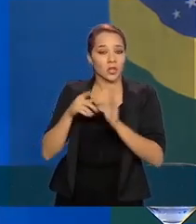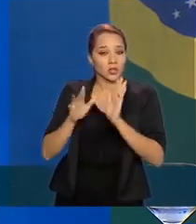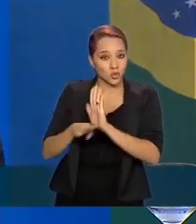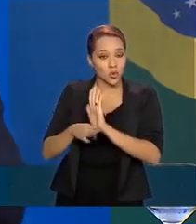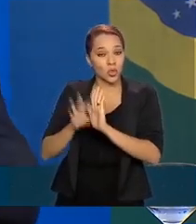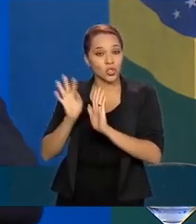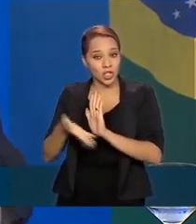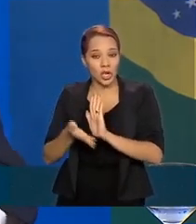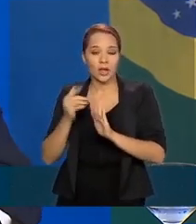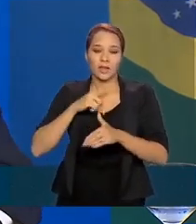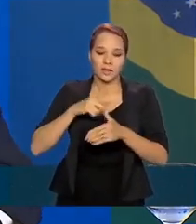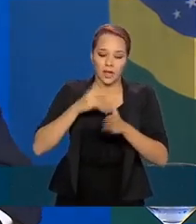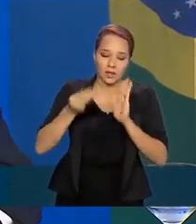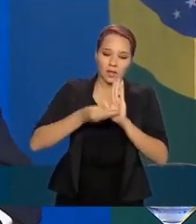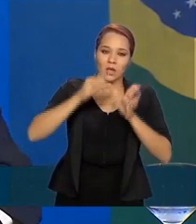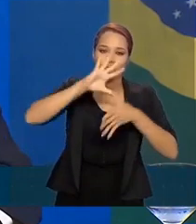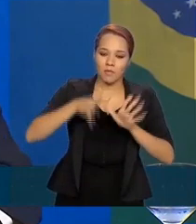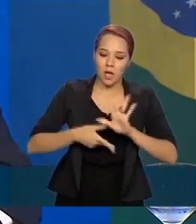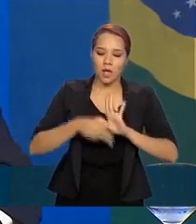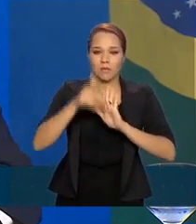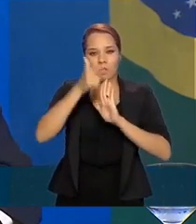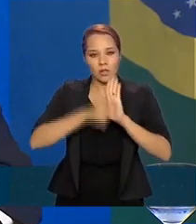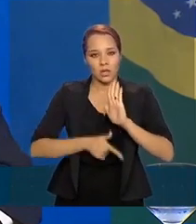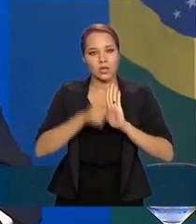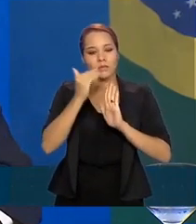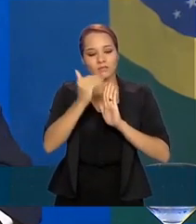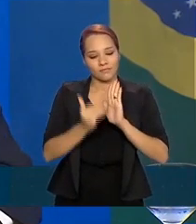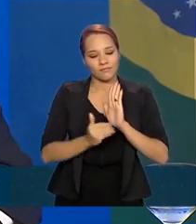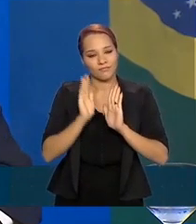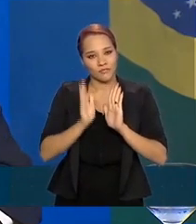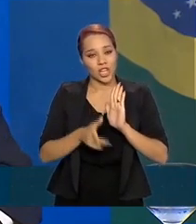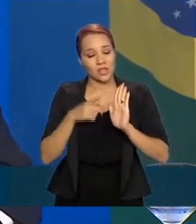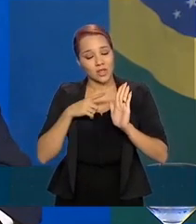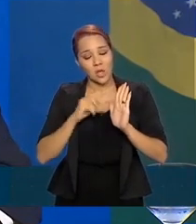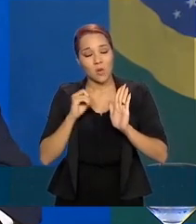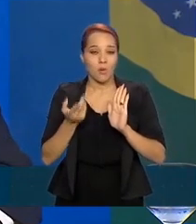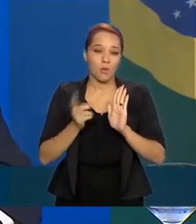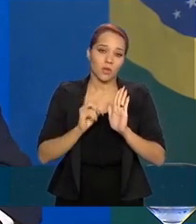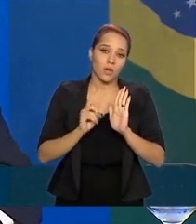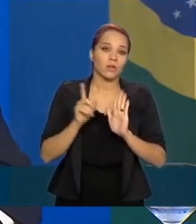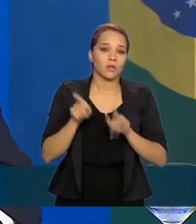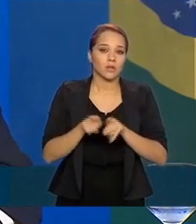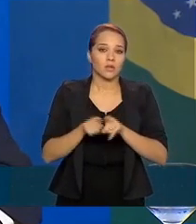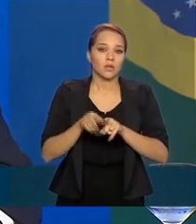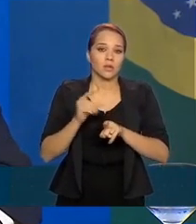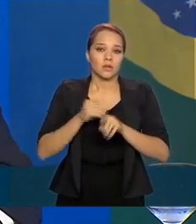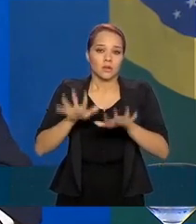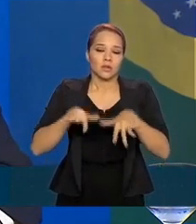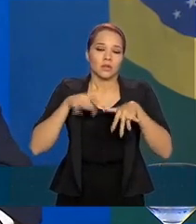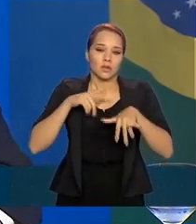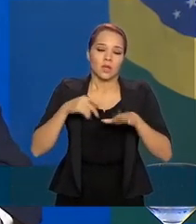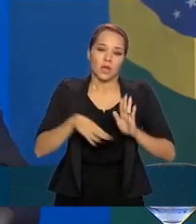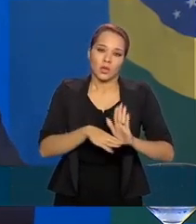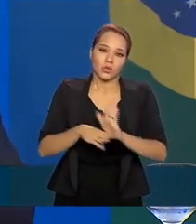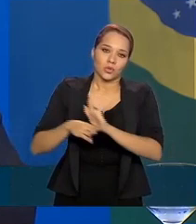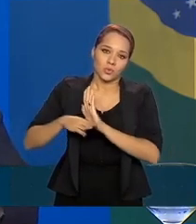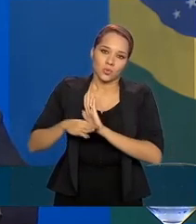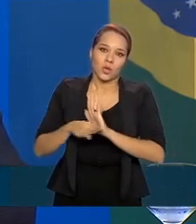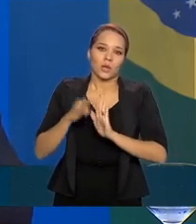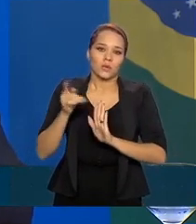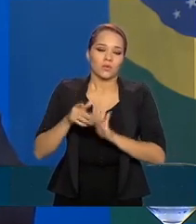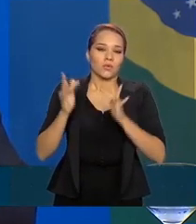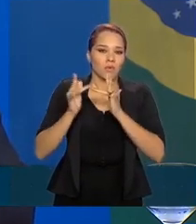mapeadas na nossa programação. E, em muitos casos, os parlamentares têm nos ajudado, ajudado no